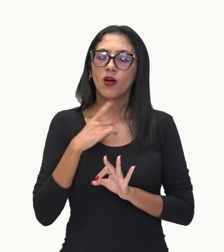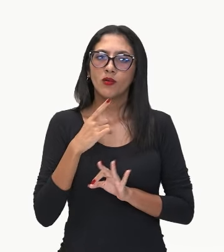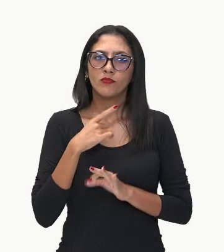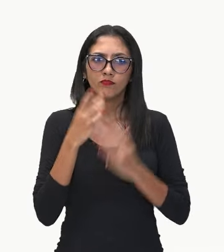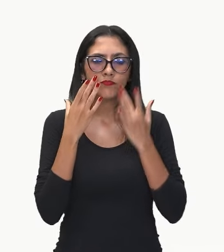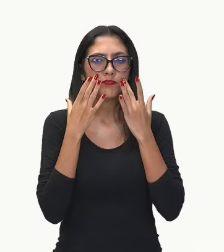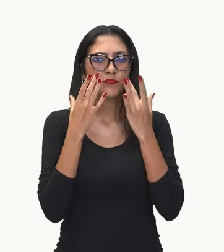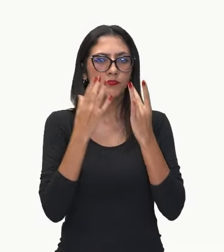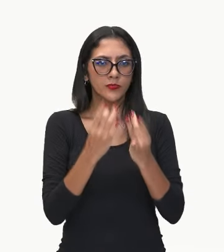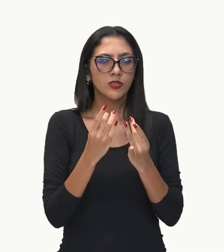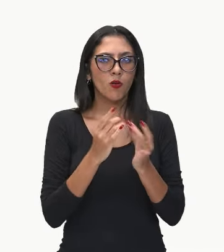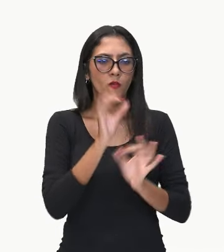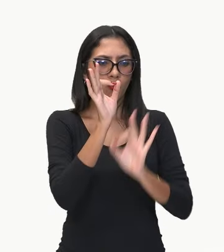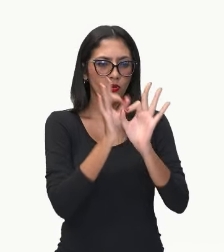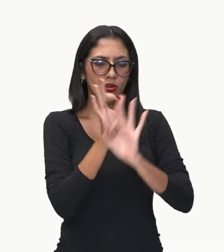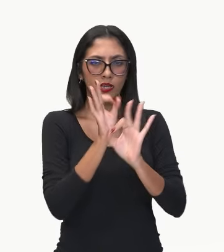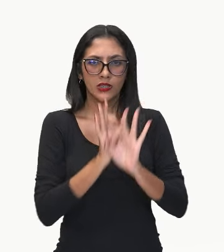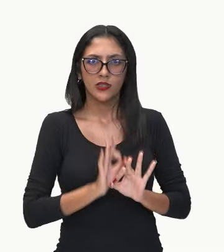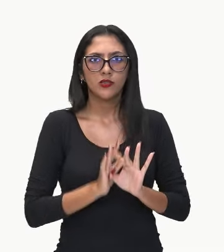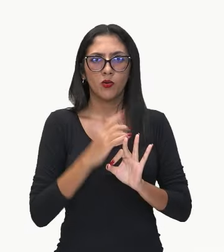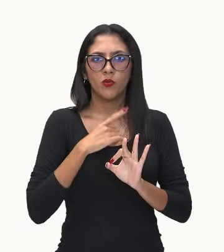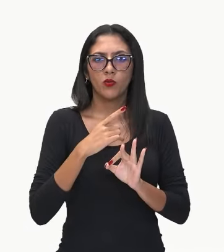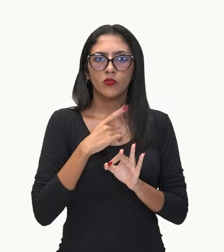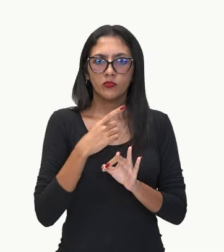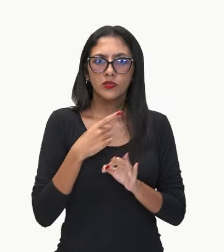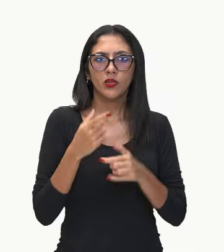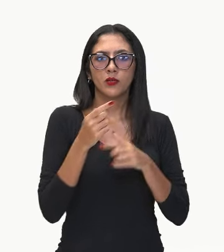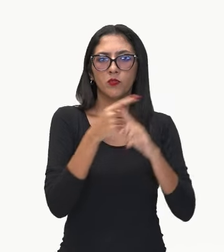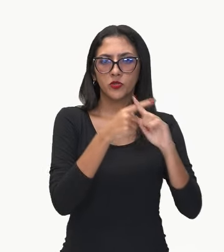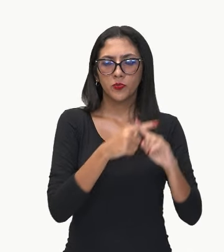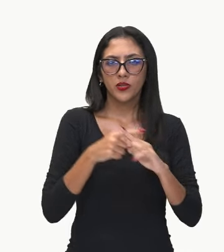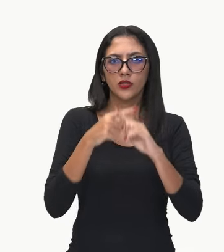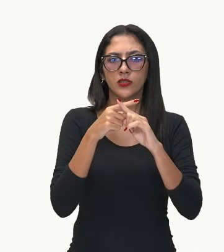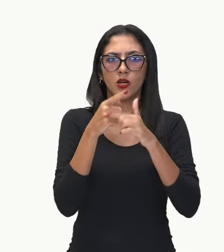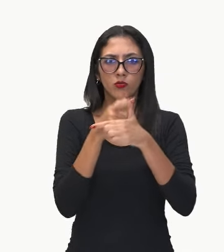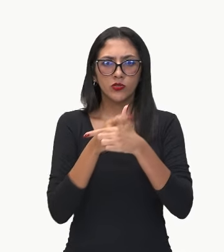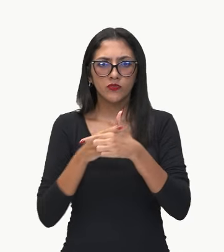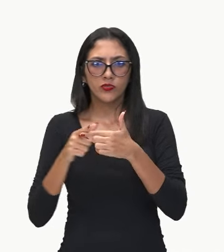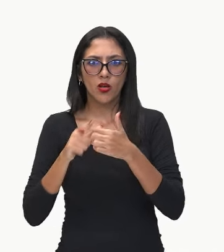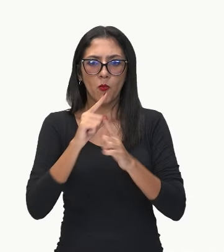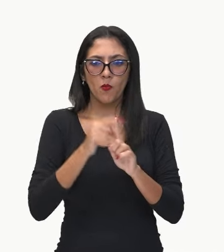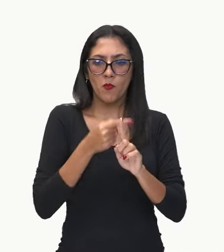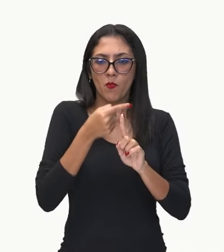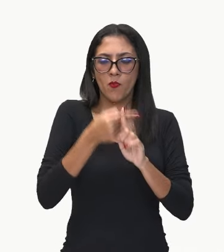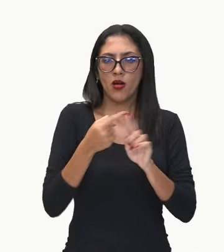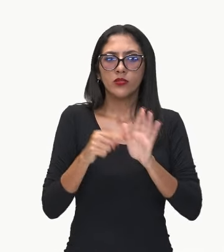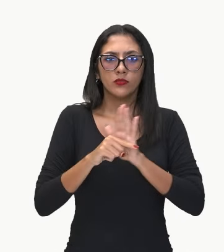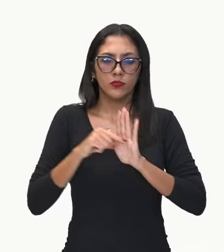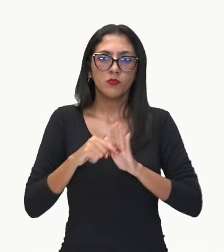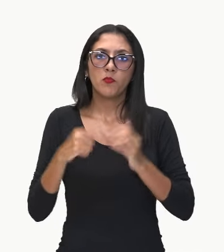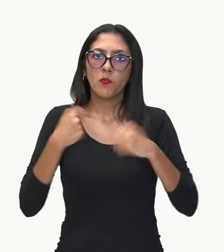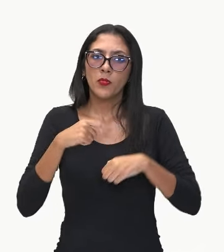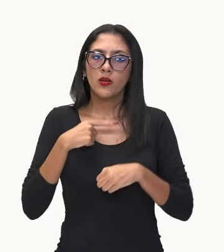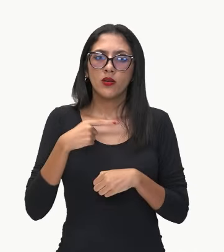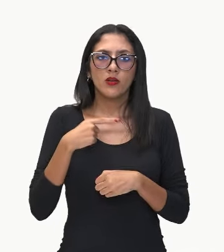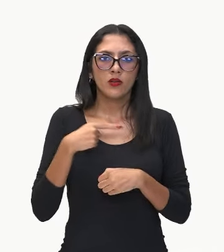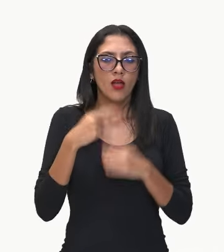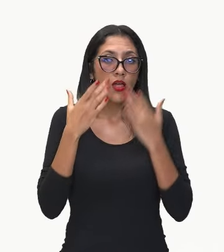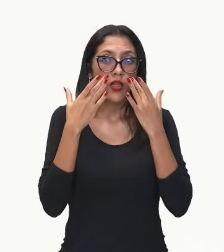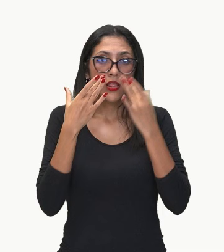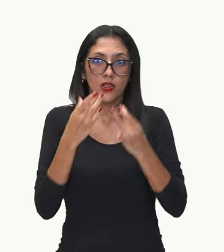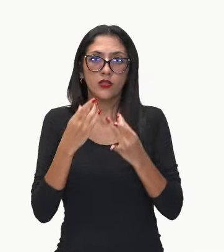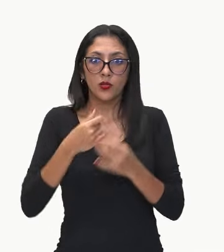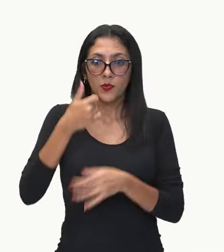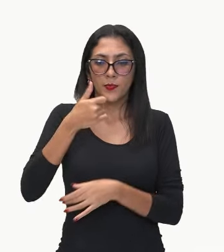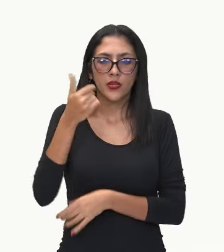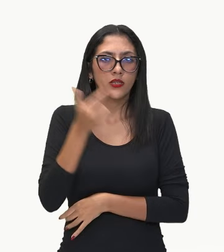observar ali a ordem que as operações aparecem e nunca esquecer dessas duas observações que tudo vai dar certo